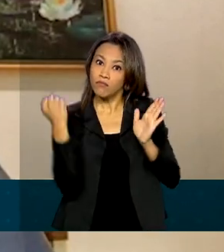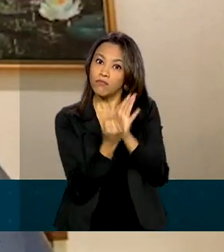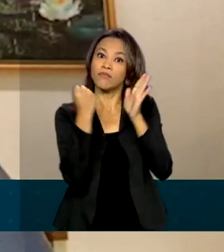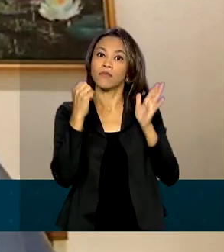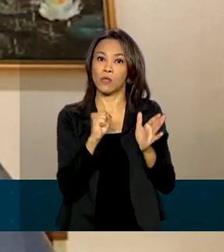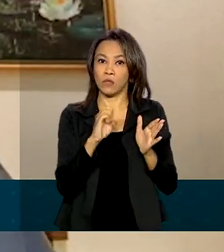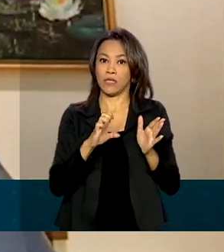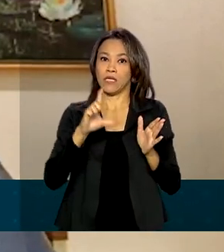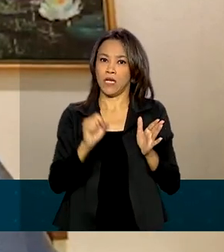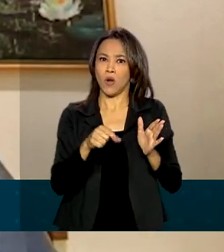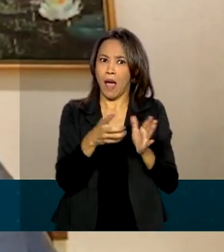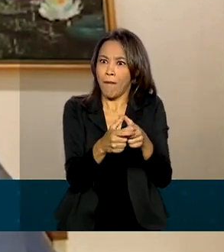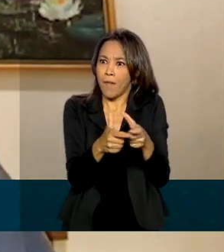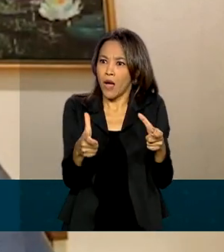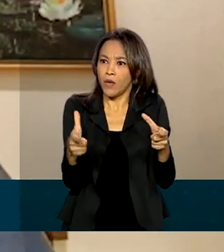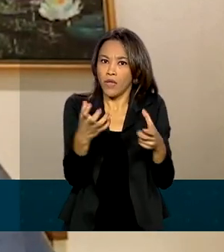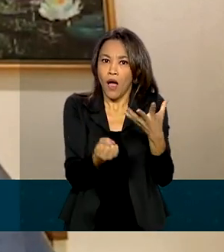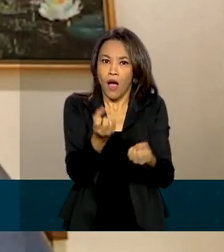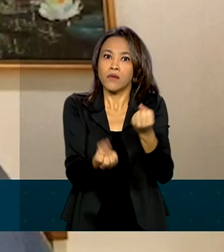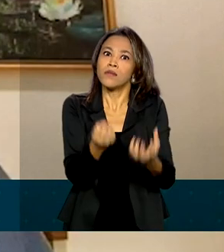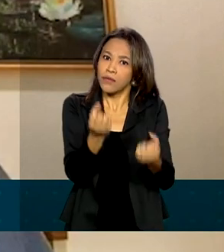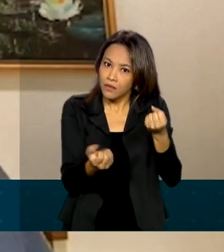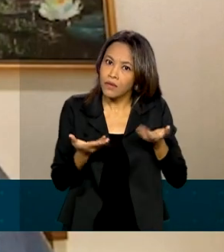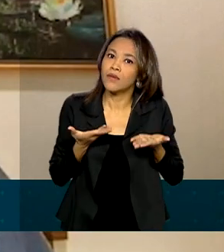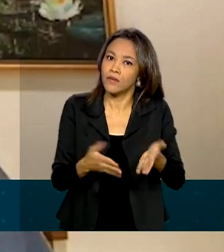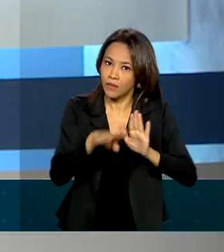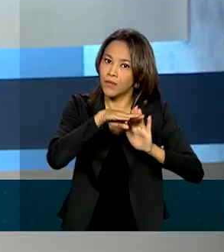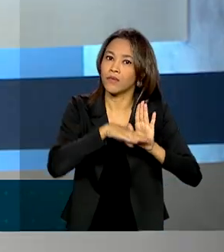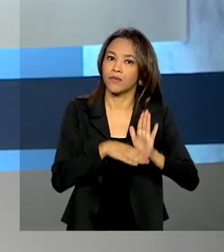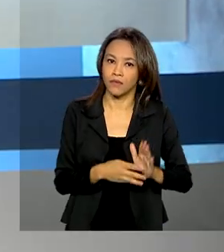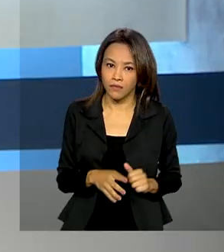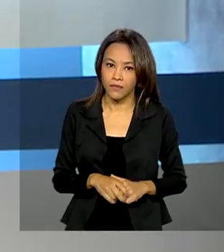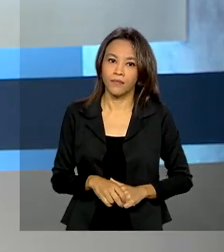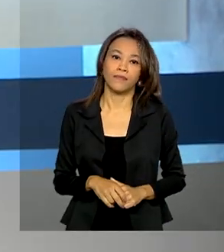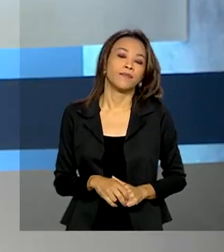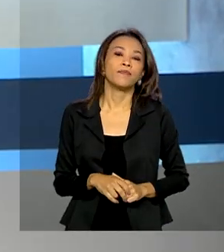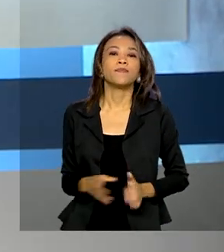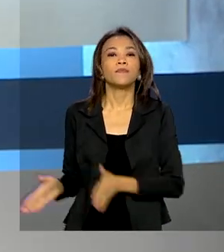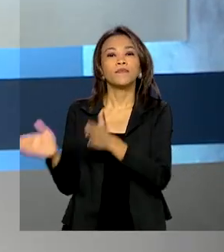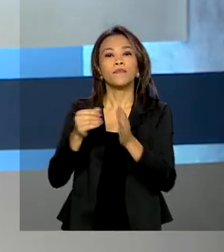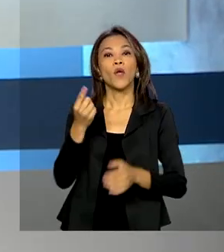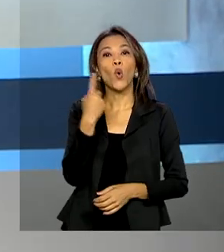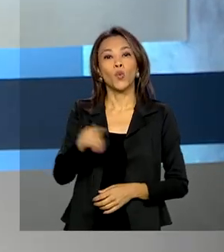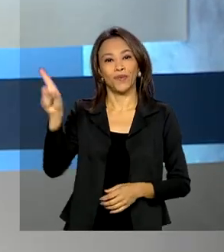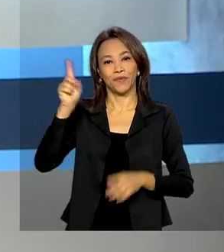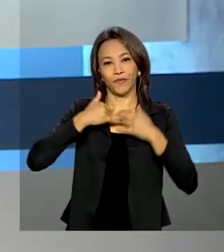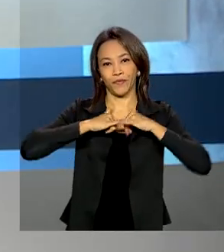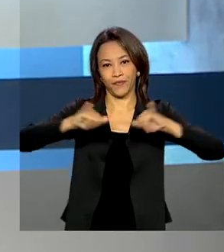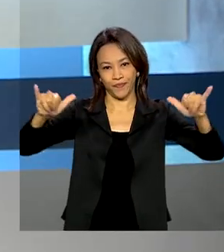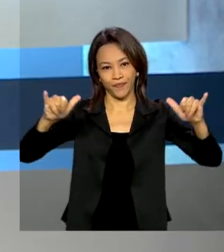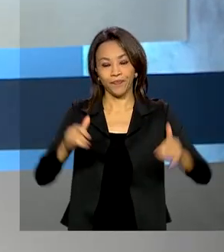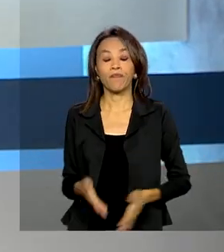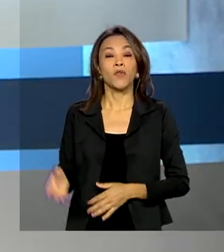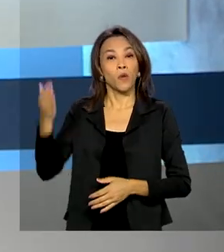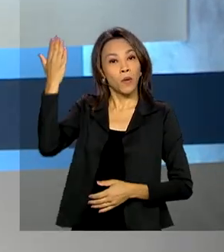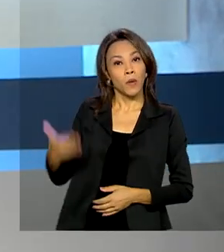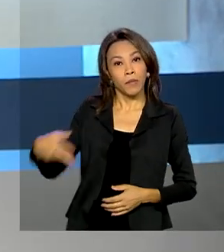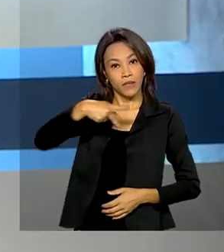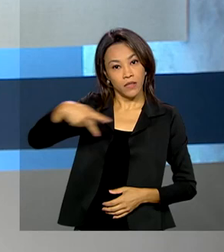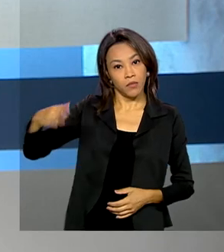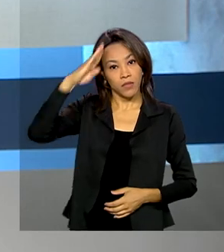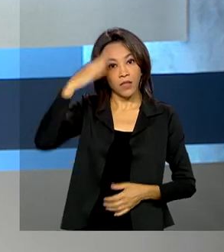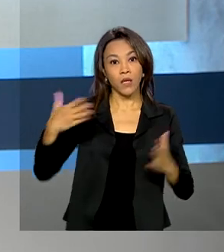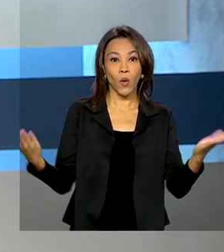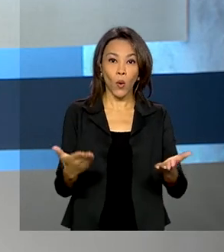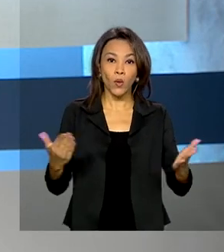que demonstra uma adesão muito forte e significativa ao programa. E uma última informação. O presidente Jair Bolsonaro faz hoje